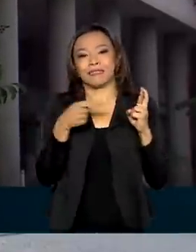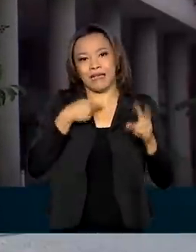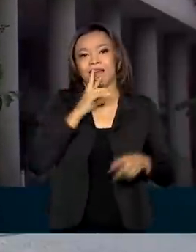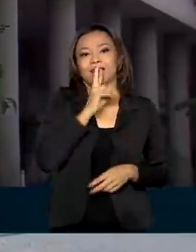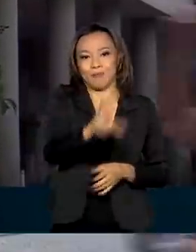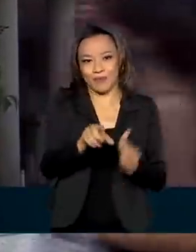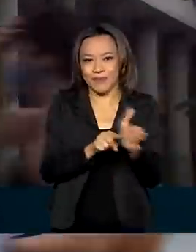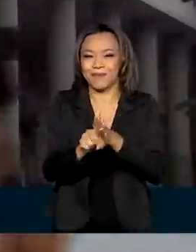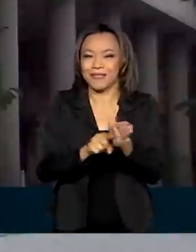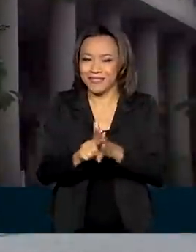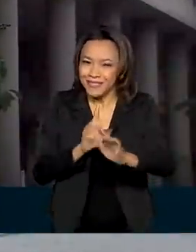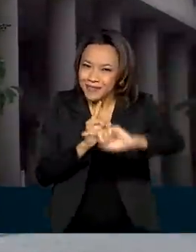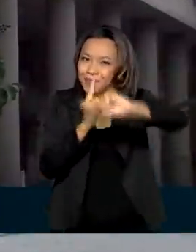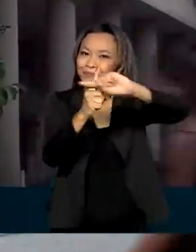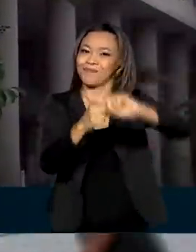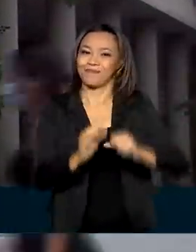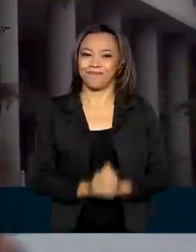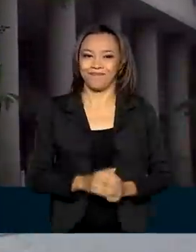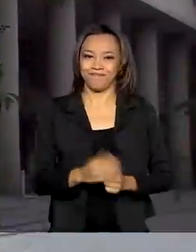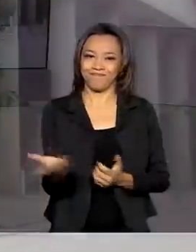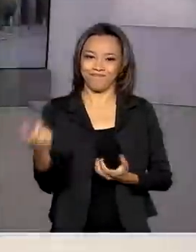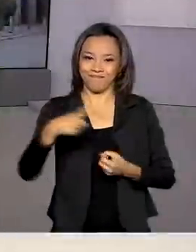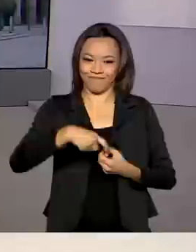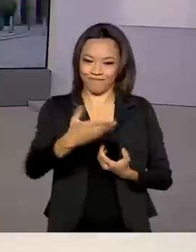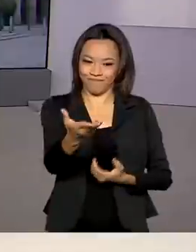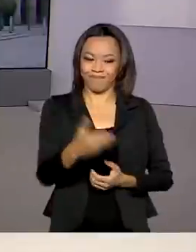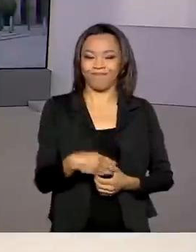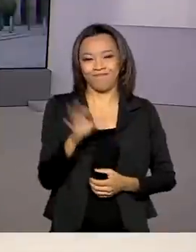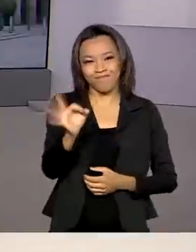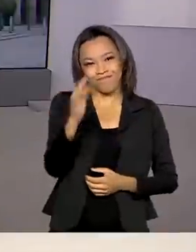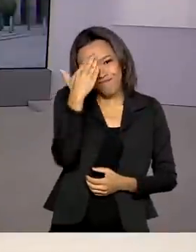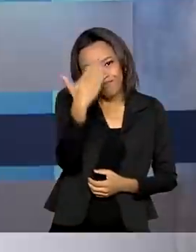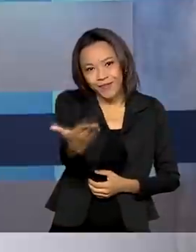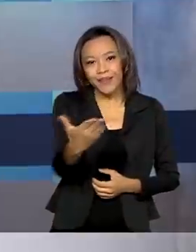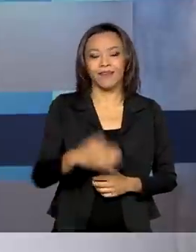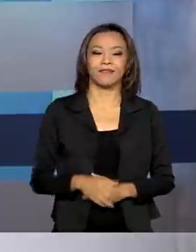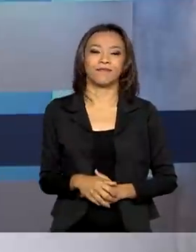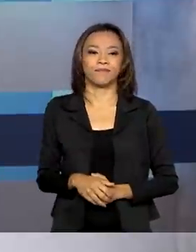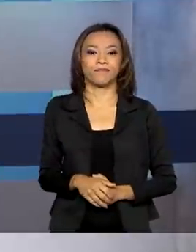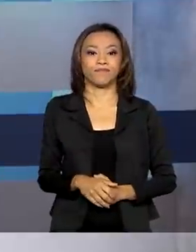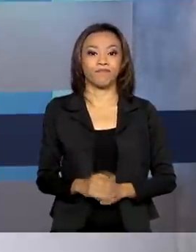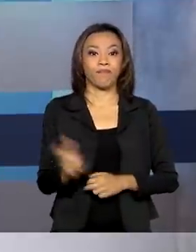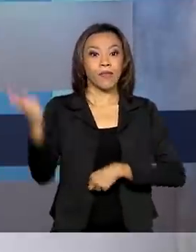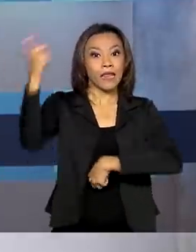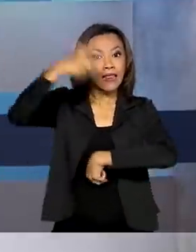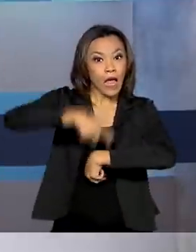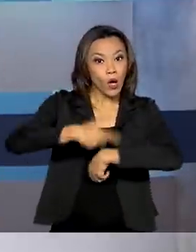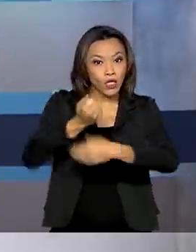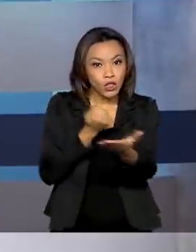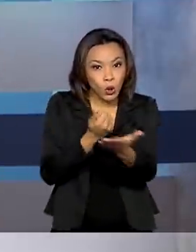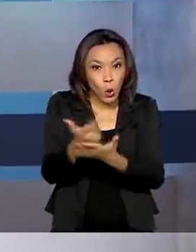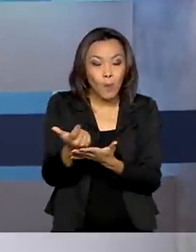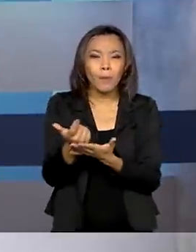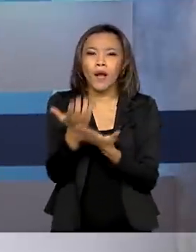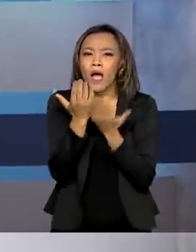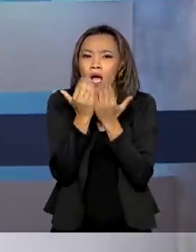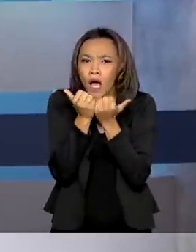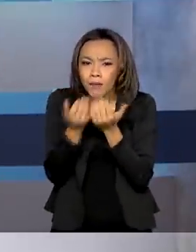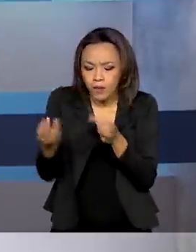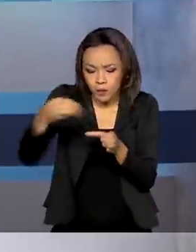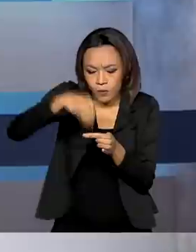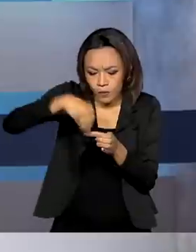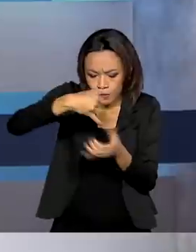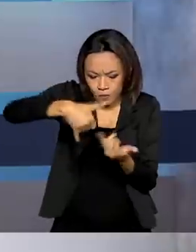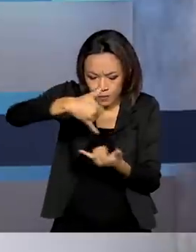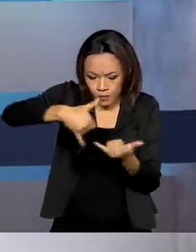do estudo seja positivo. Voltamos com você. Com certeza, Tiago. Obrigada. Na hora de comprar suplementos alimentares, é